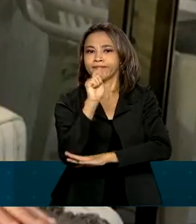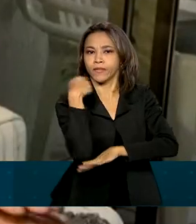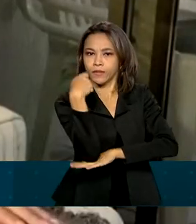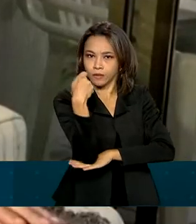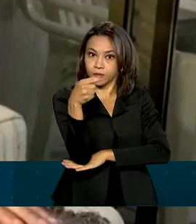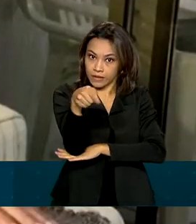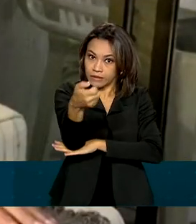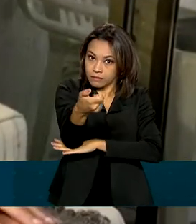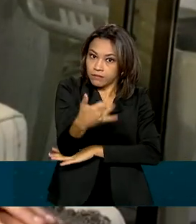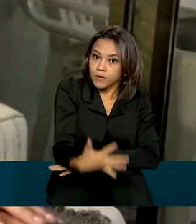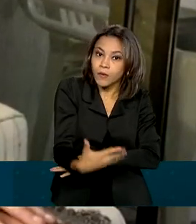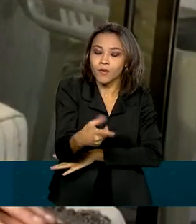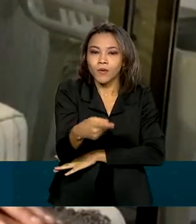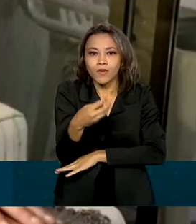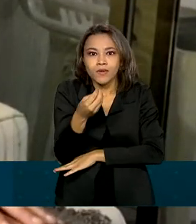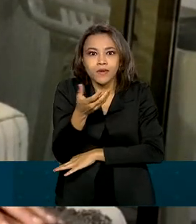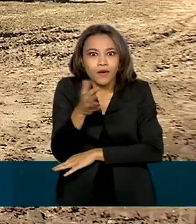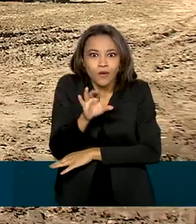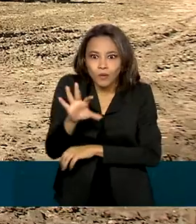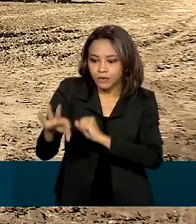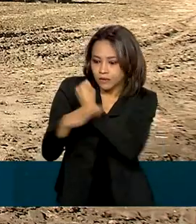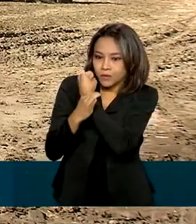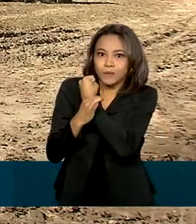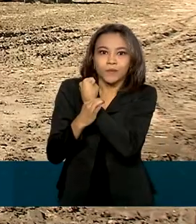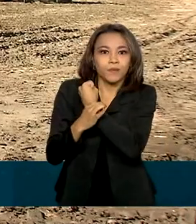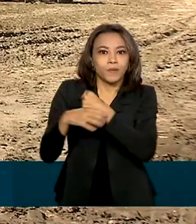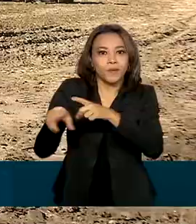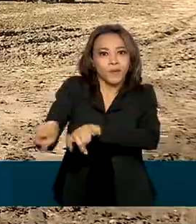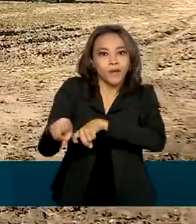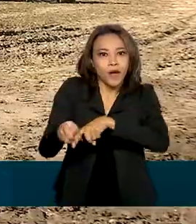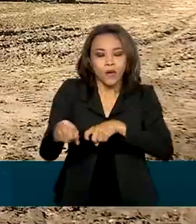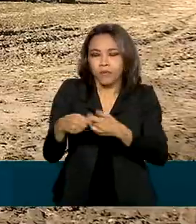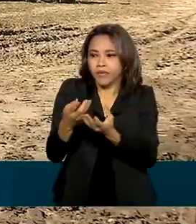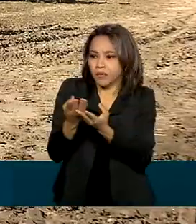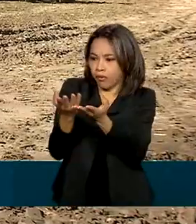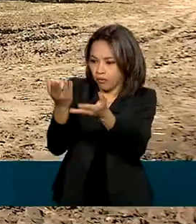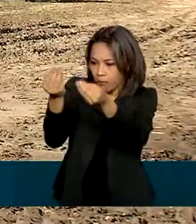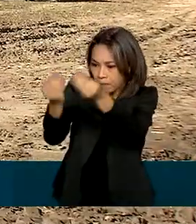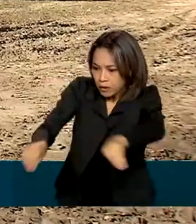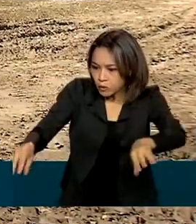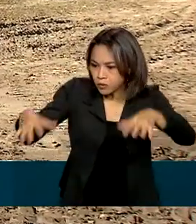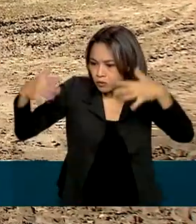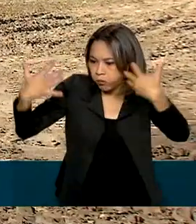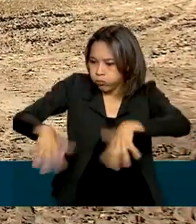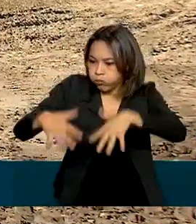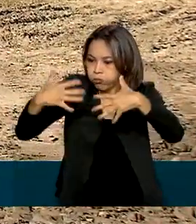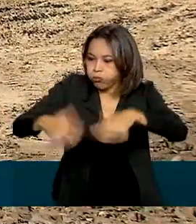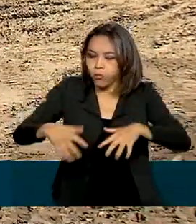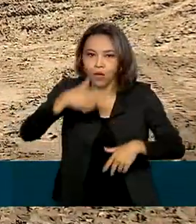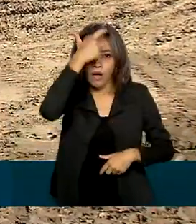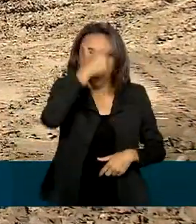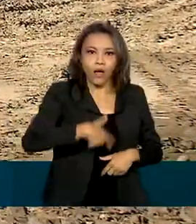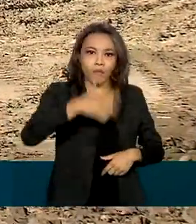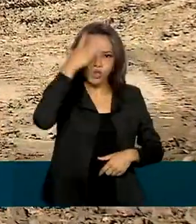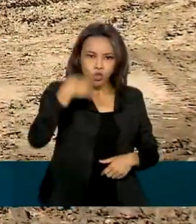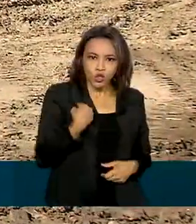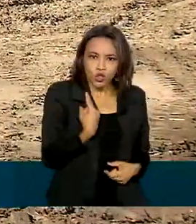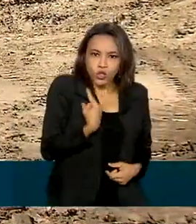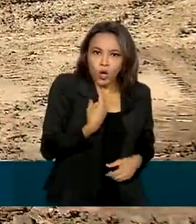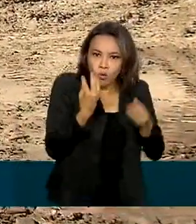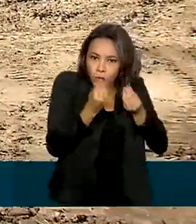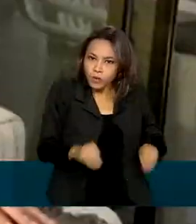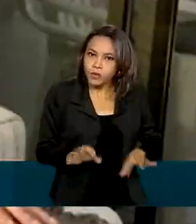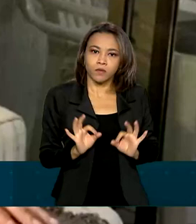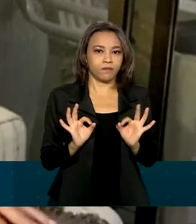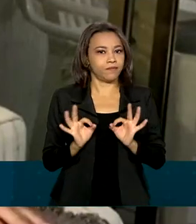Para ele, a grande vantagem do seguro rural é que, numa possível perda de safra, o produtor não arca sozinho com os